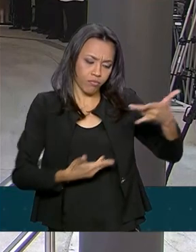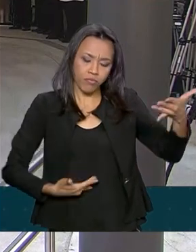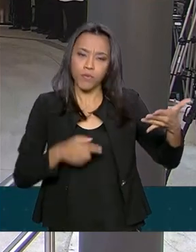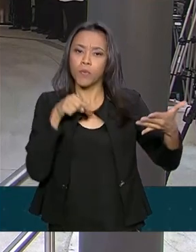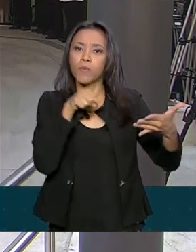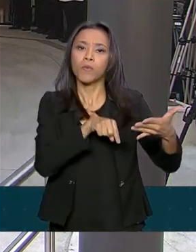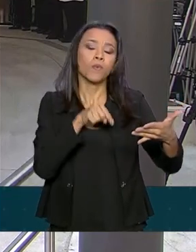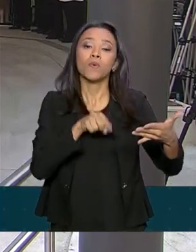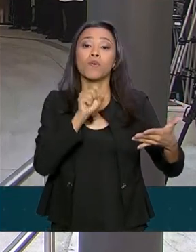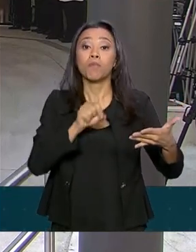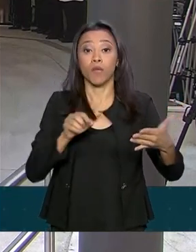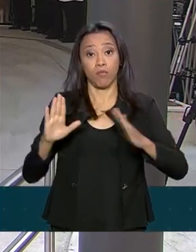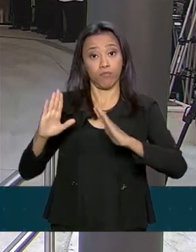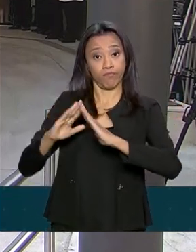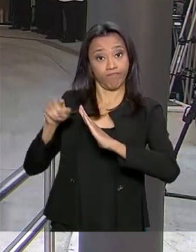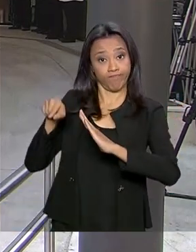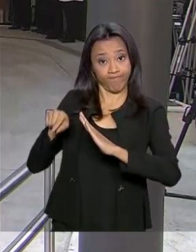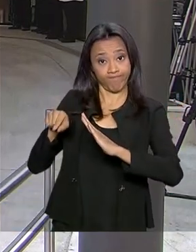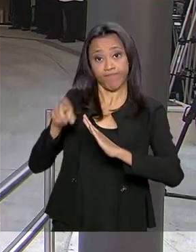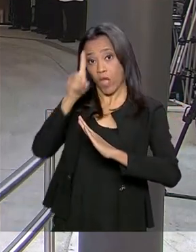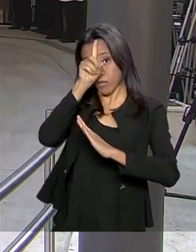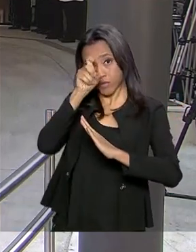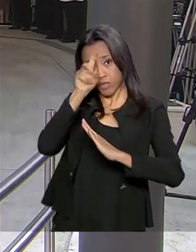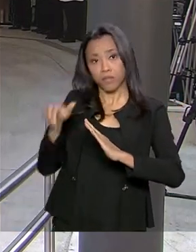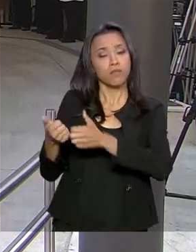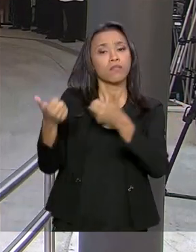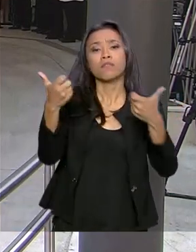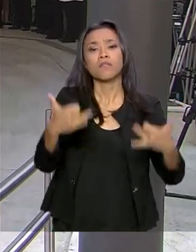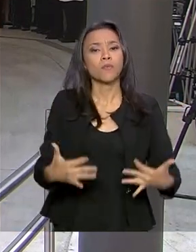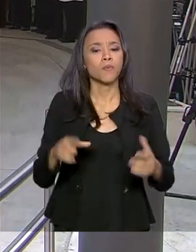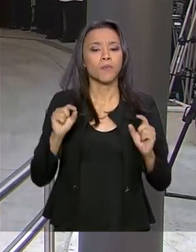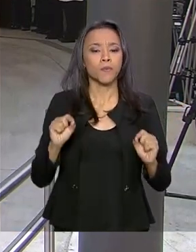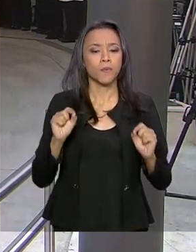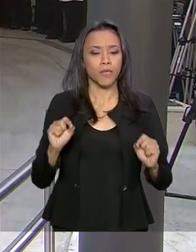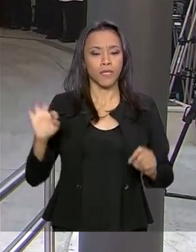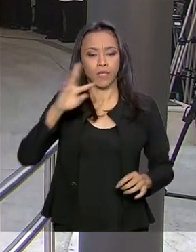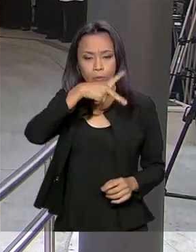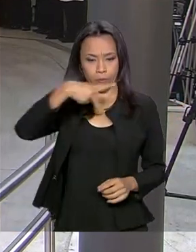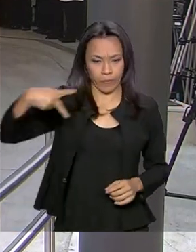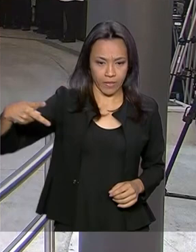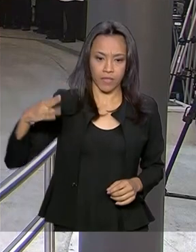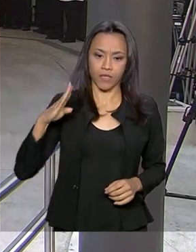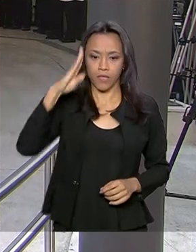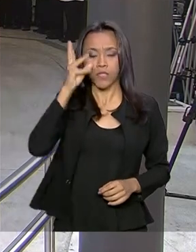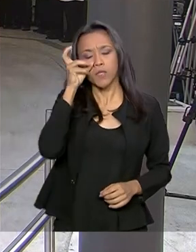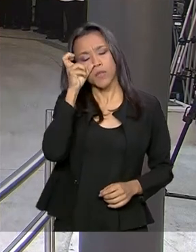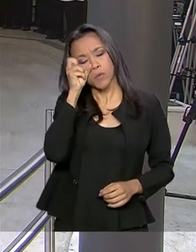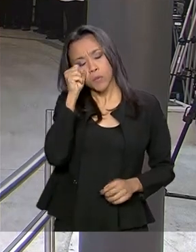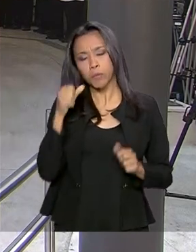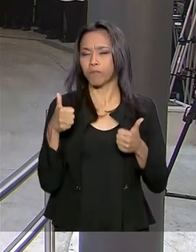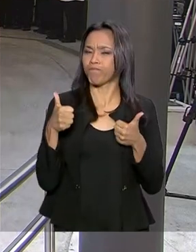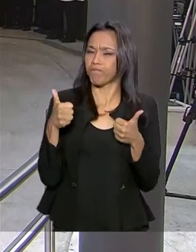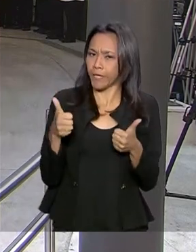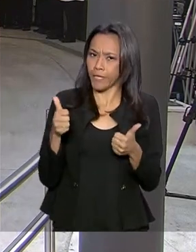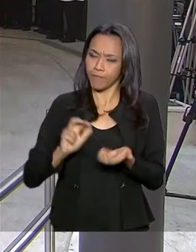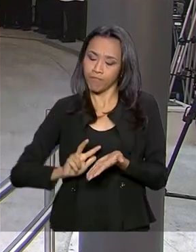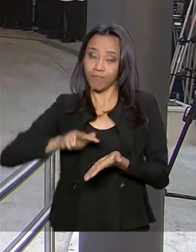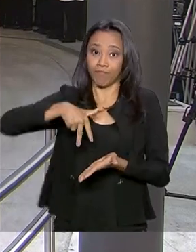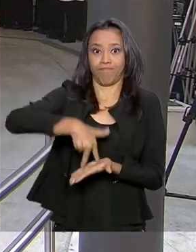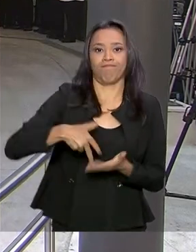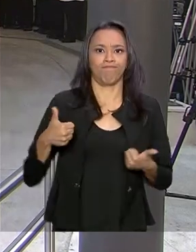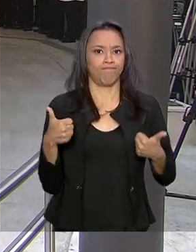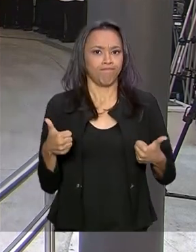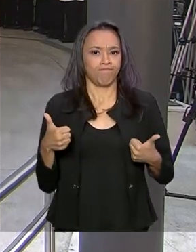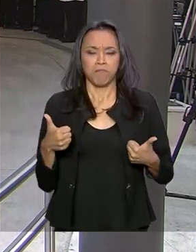hospital Vila Nova Star dá conta de que o presidente da República dormiu bem, acordou disposto e permanece